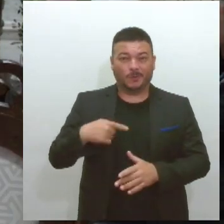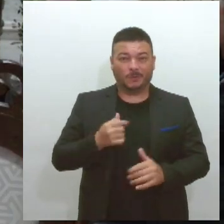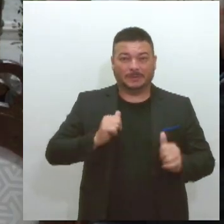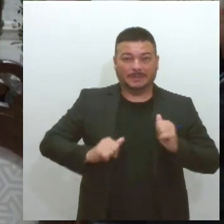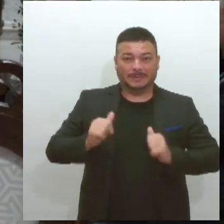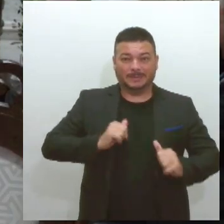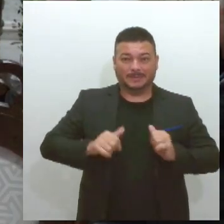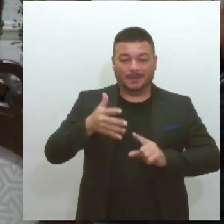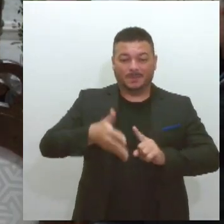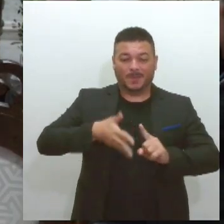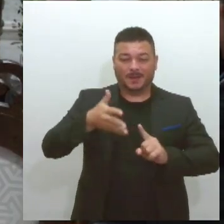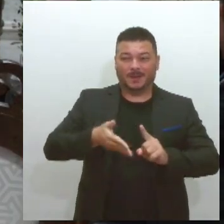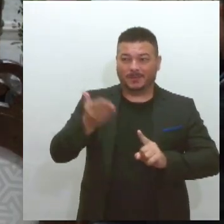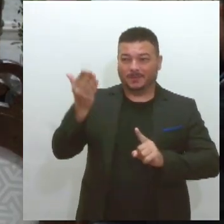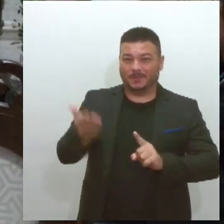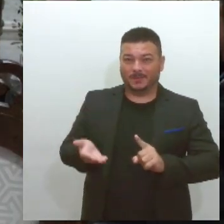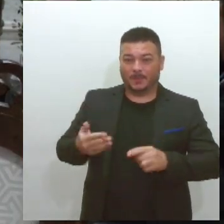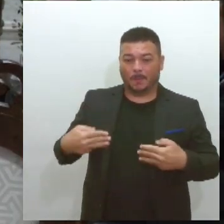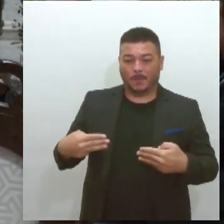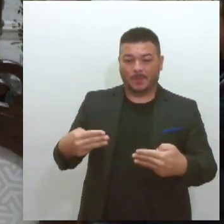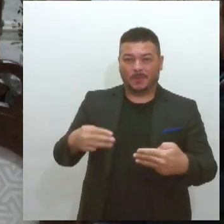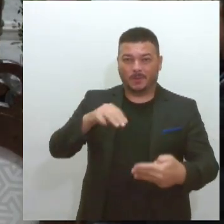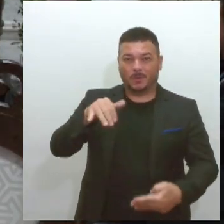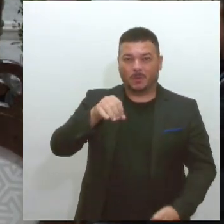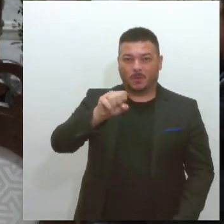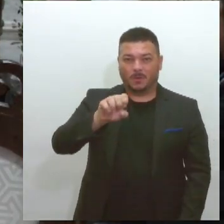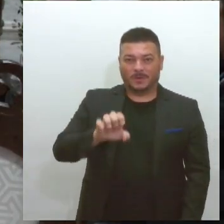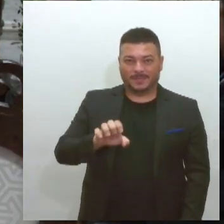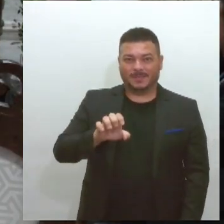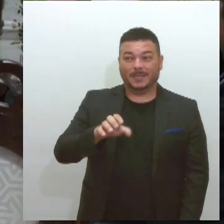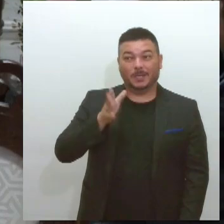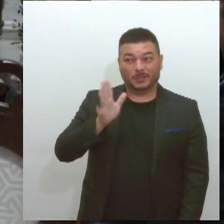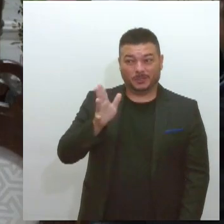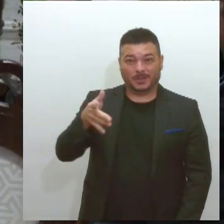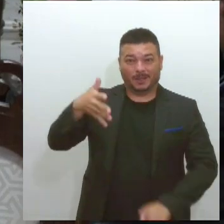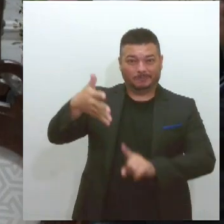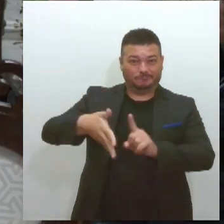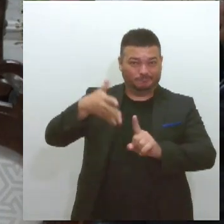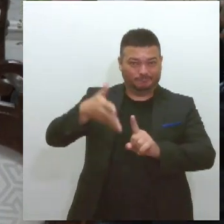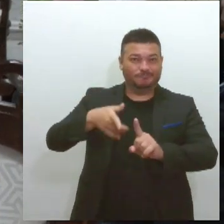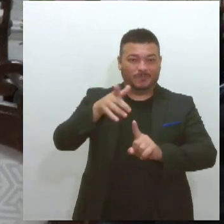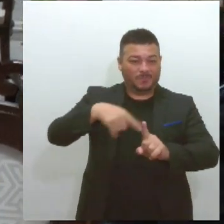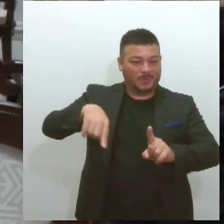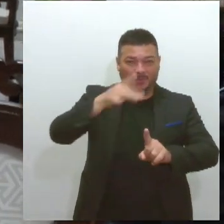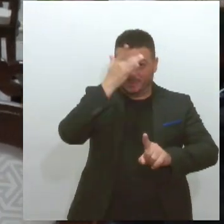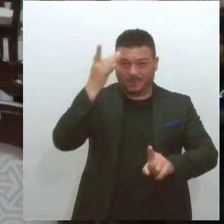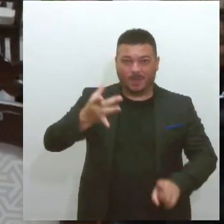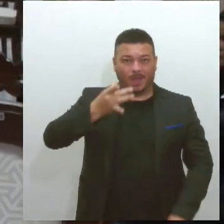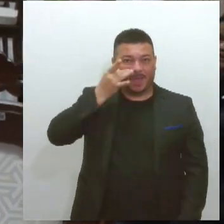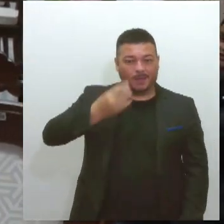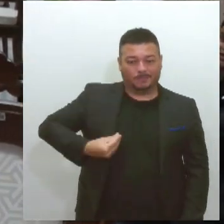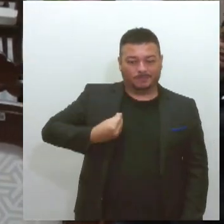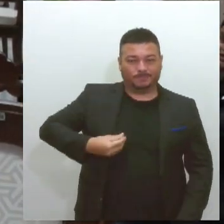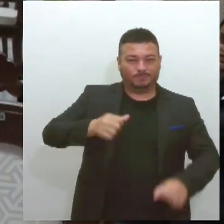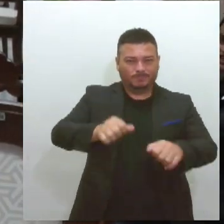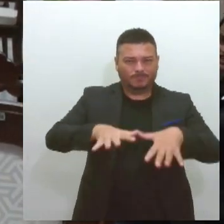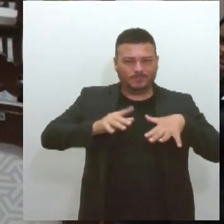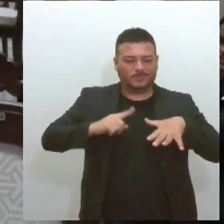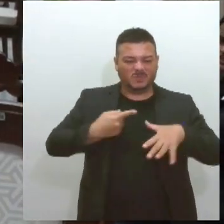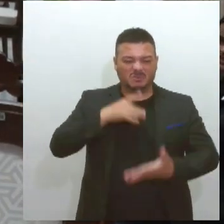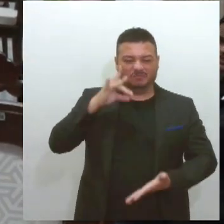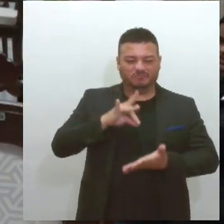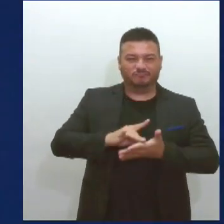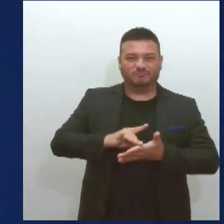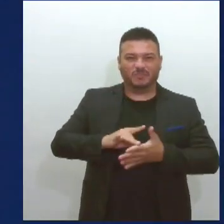do nosso ministro José Barroso, que daqui a pouco vai falar aos presentes, e tenho certeza que nós vamos, de fato, fechar, sim,